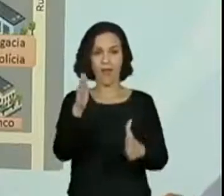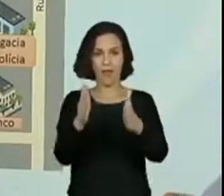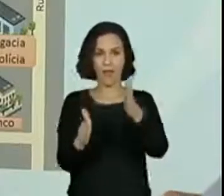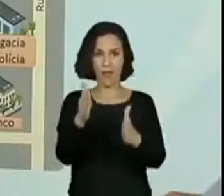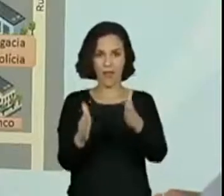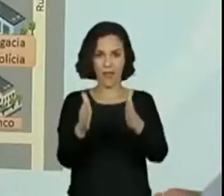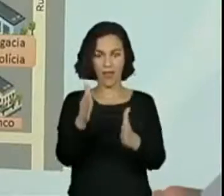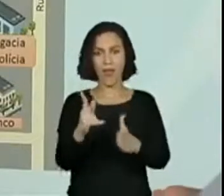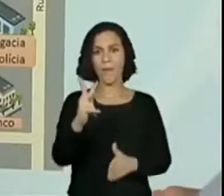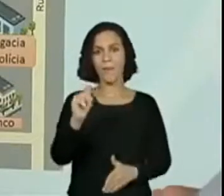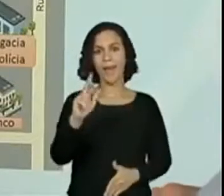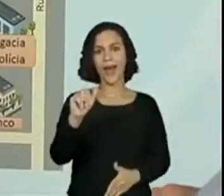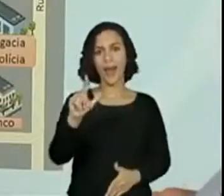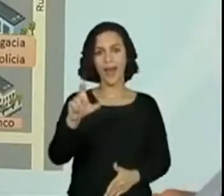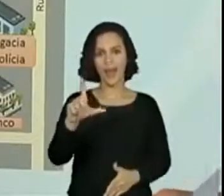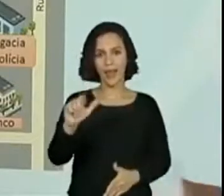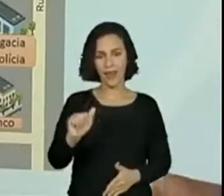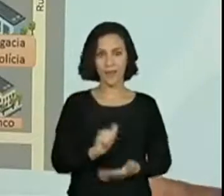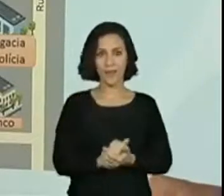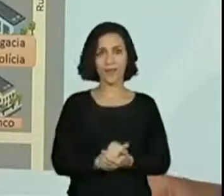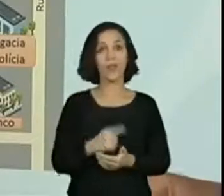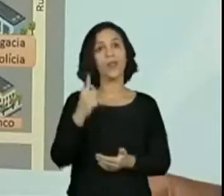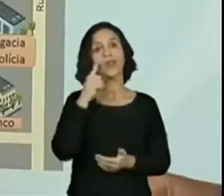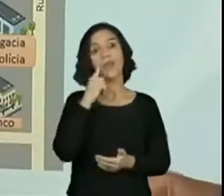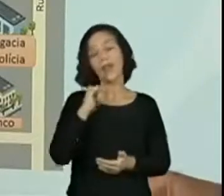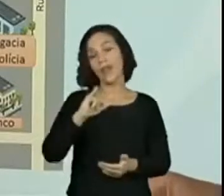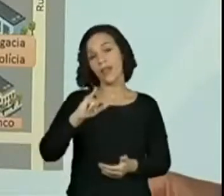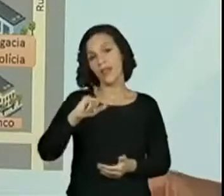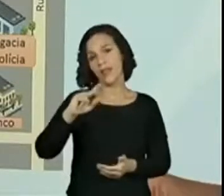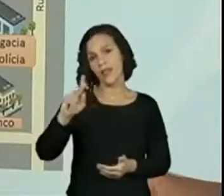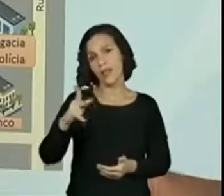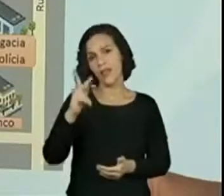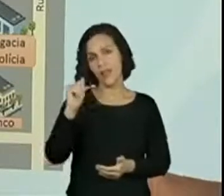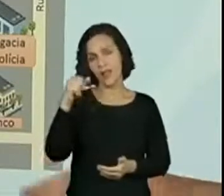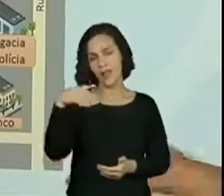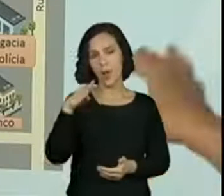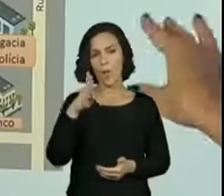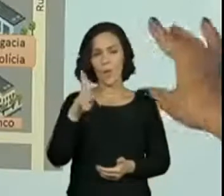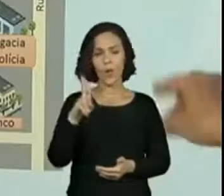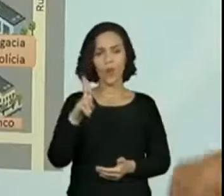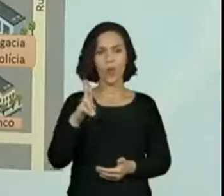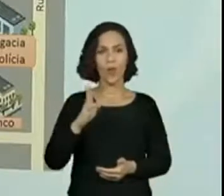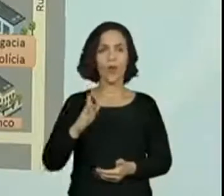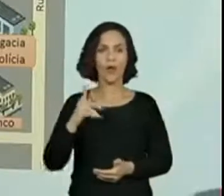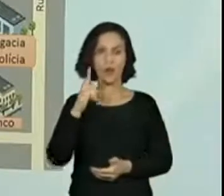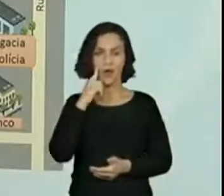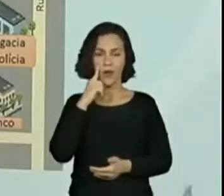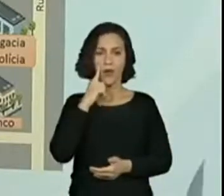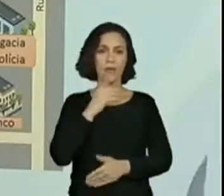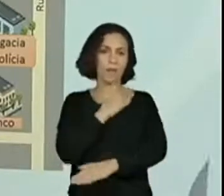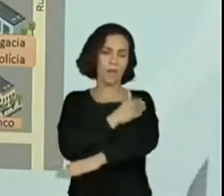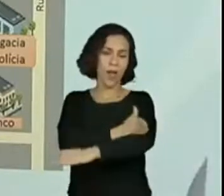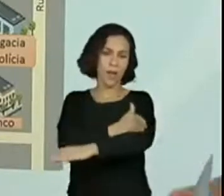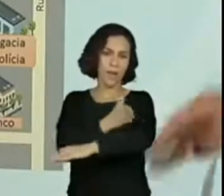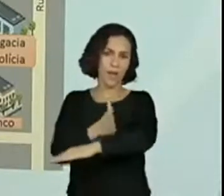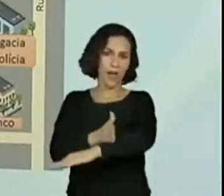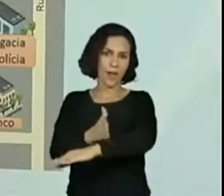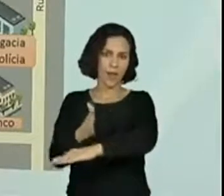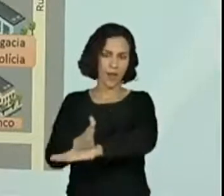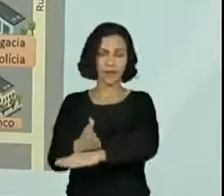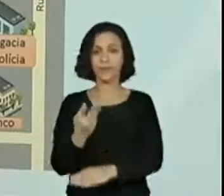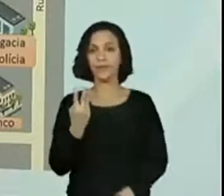Então, vire na Rua Inhambu, Inhambu, e siga por três quarteirões. Um,